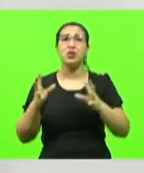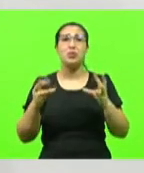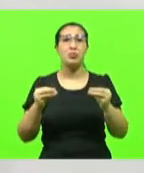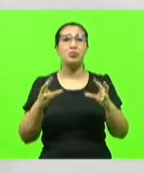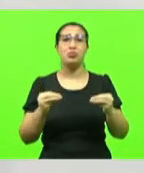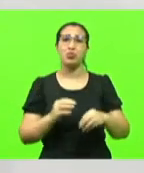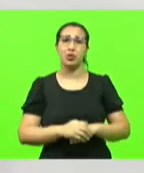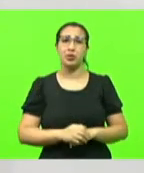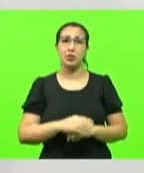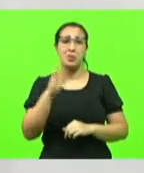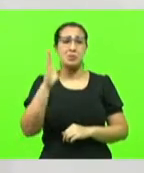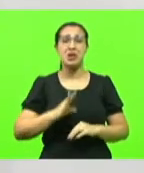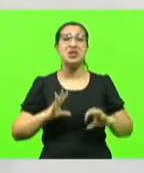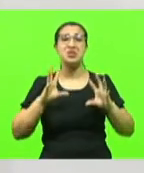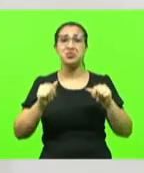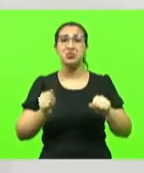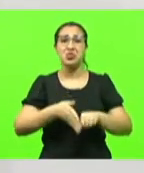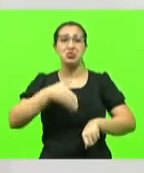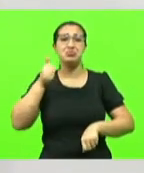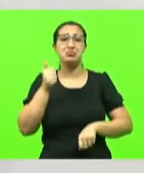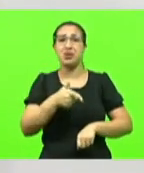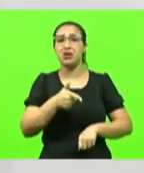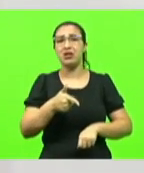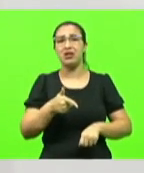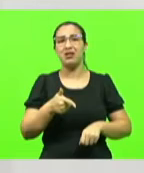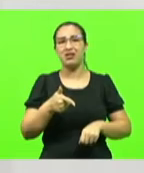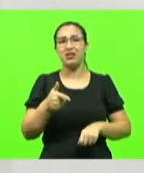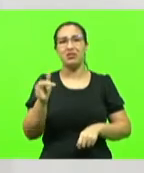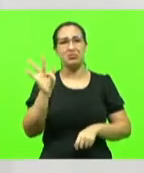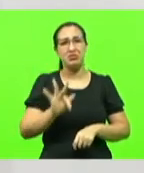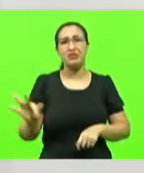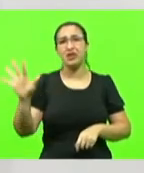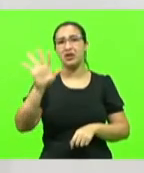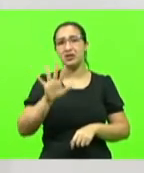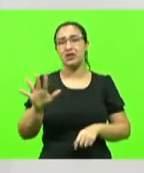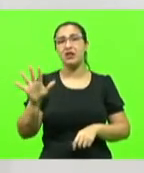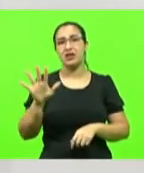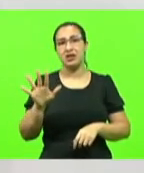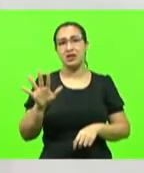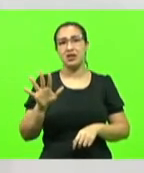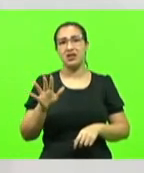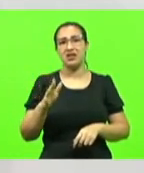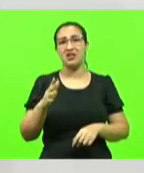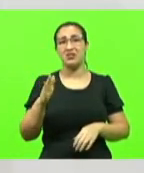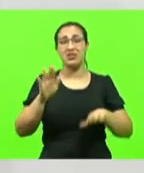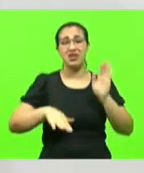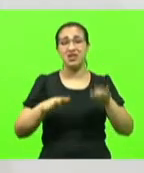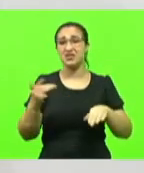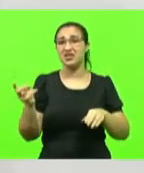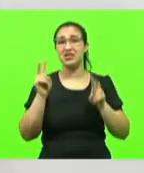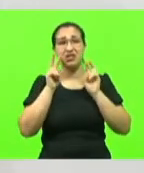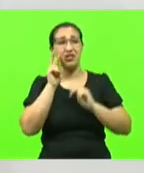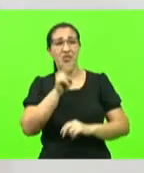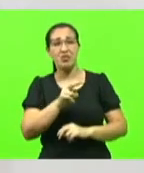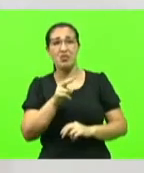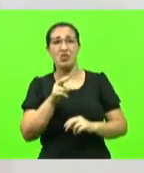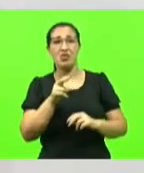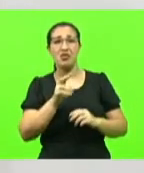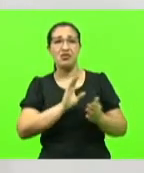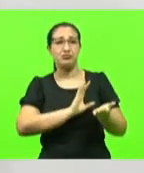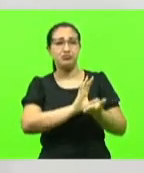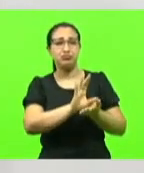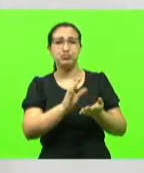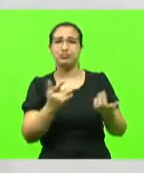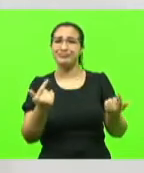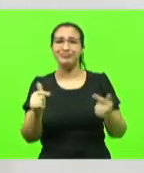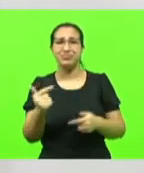o Brasil, para a República Federativa, e que muitas vezes não tem o retorno, o olhar, a atenção necessária. E o reflexo está aí, a